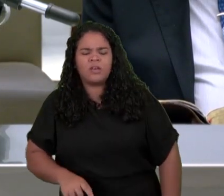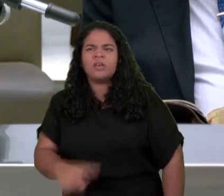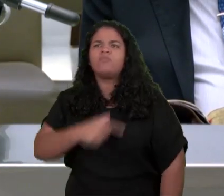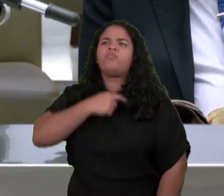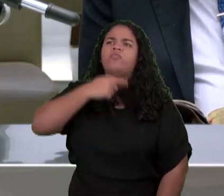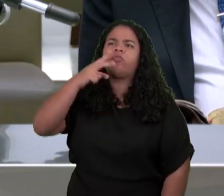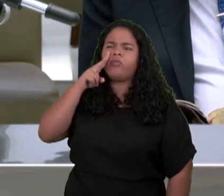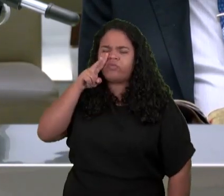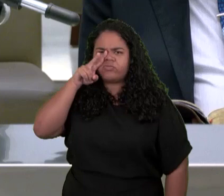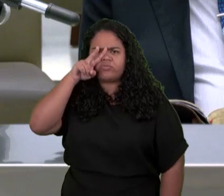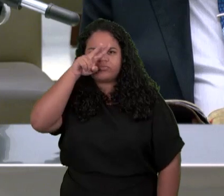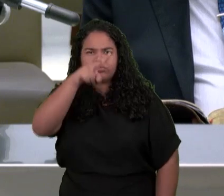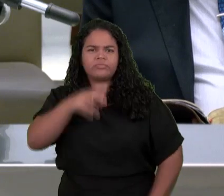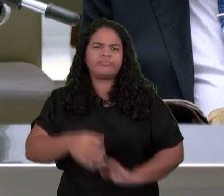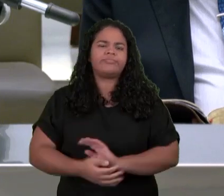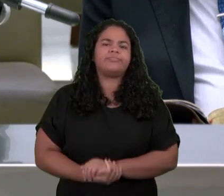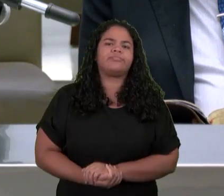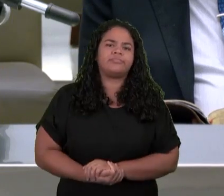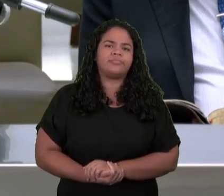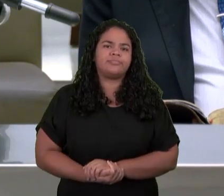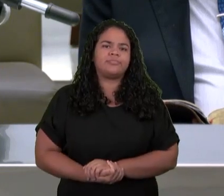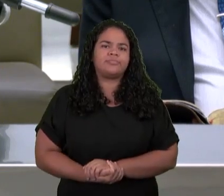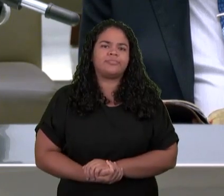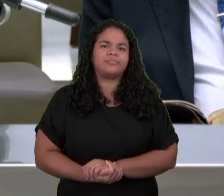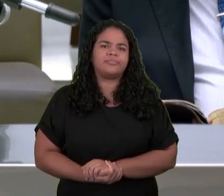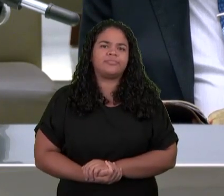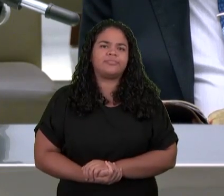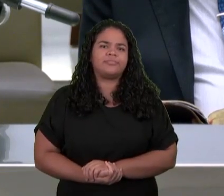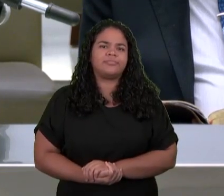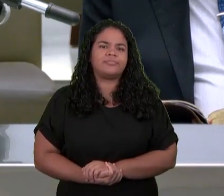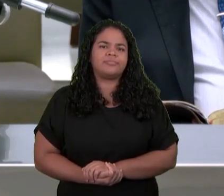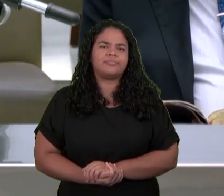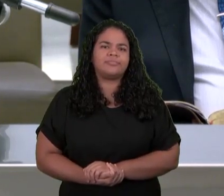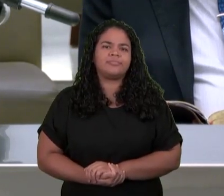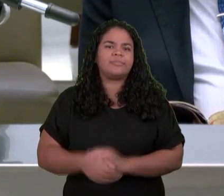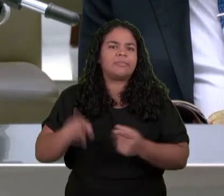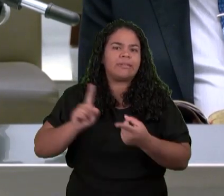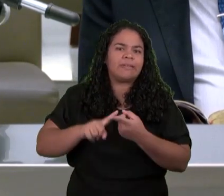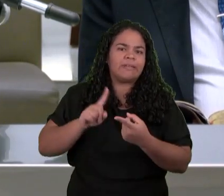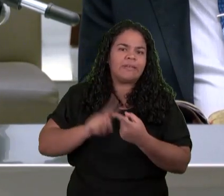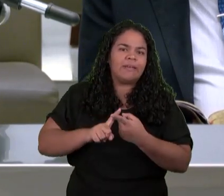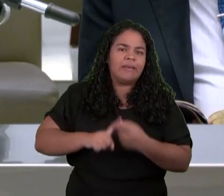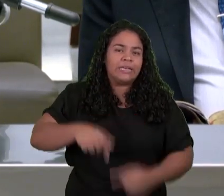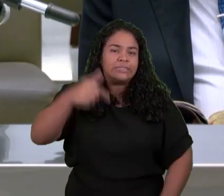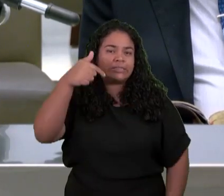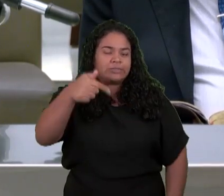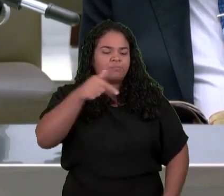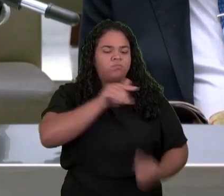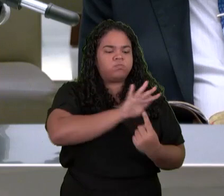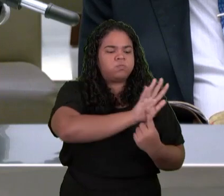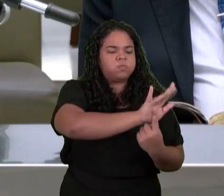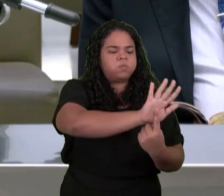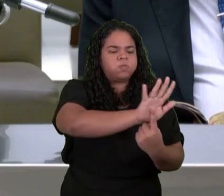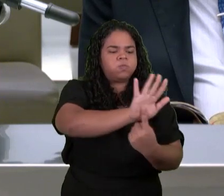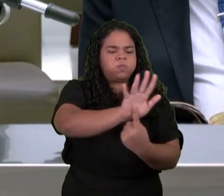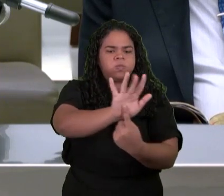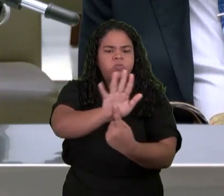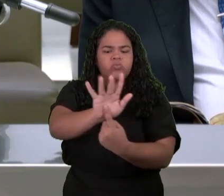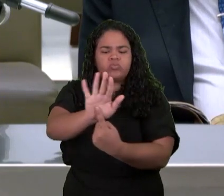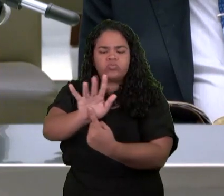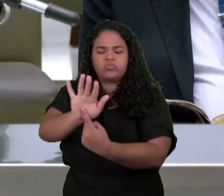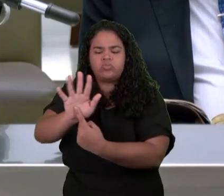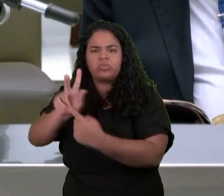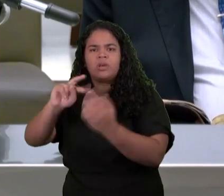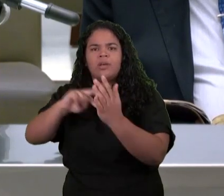diante do trono Ardiam Sete Lâmpadas De fogo As quais São Os sete